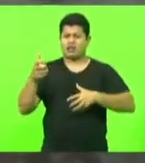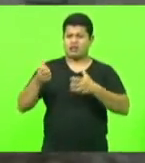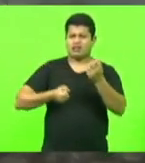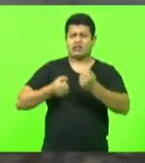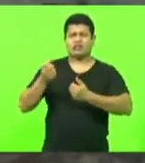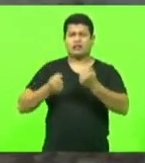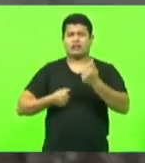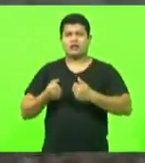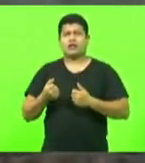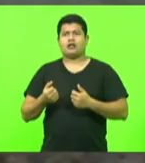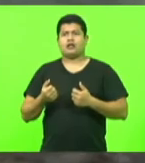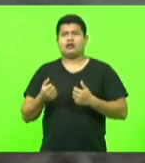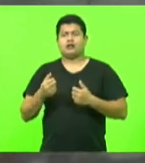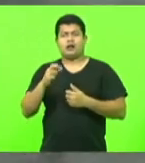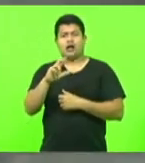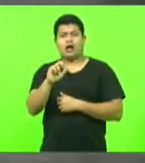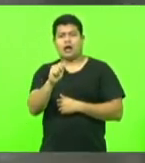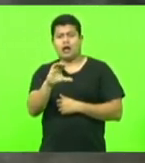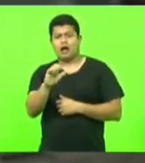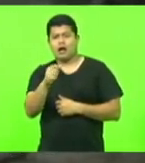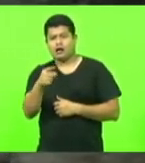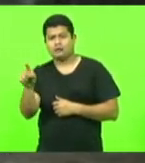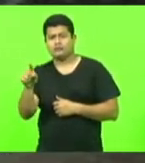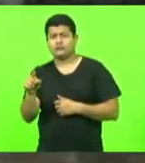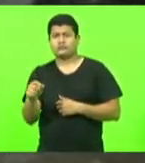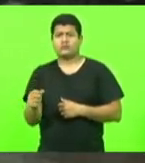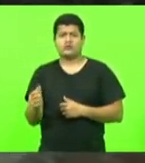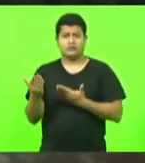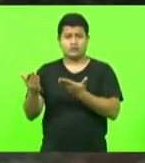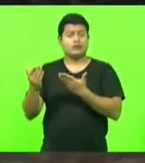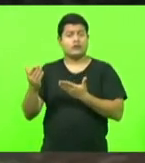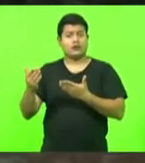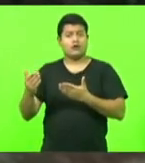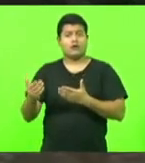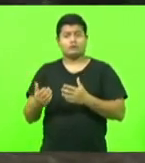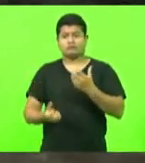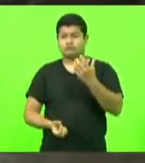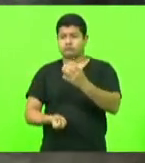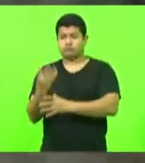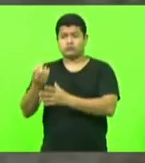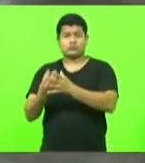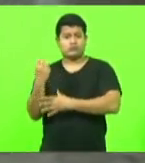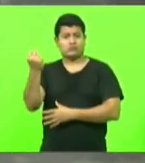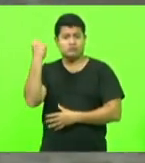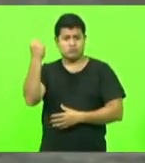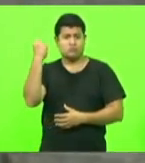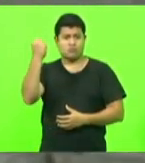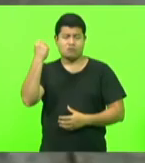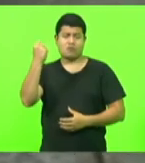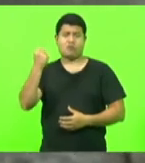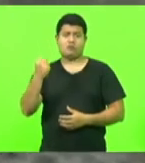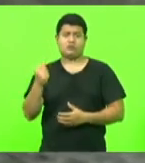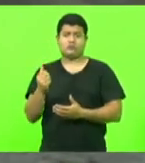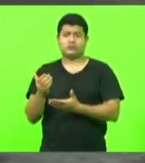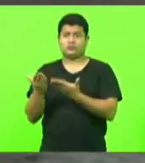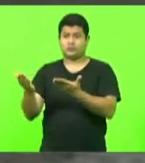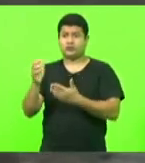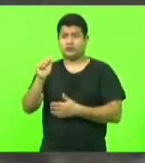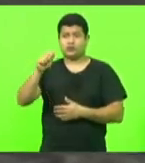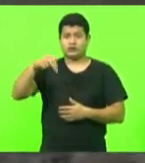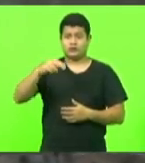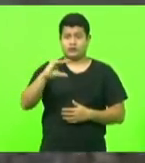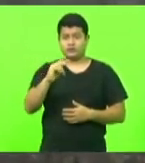é uma economia muito forte no extremo oeste, nós temos em Anchieta o maior